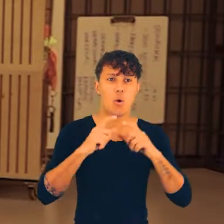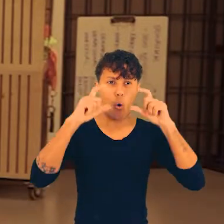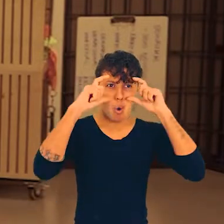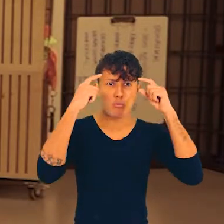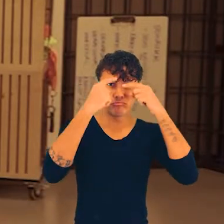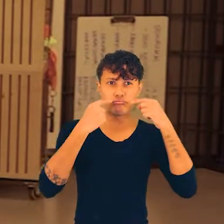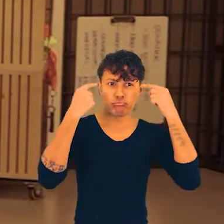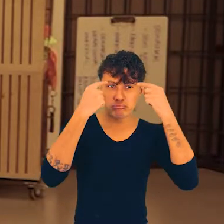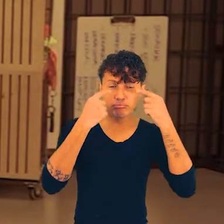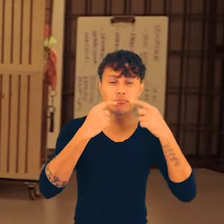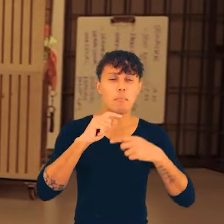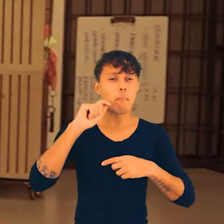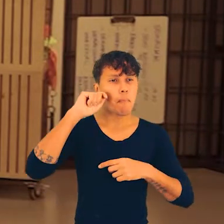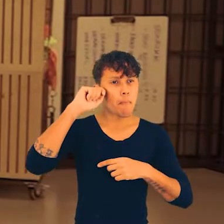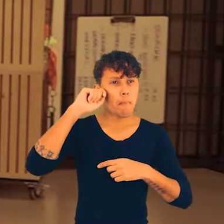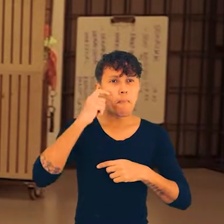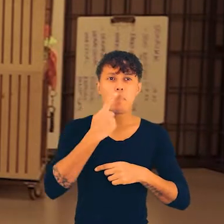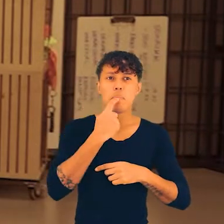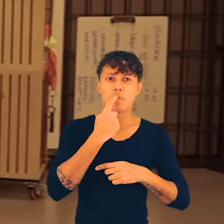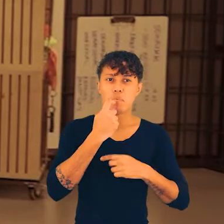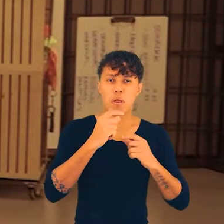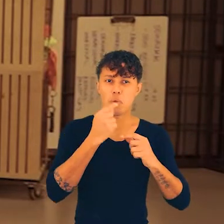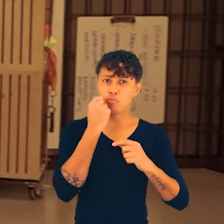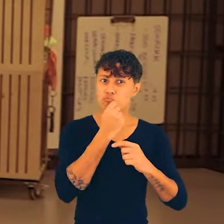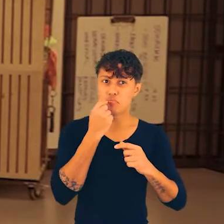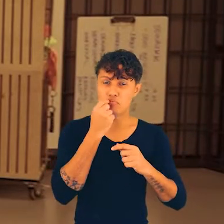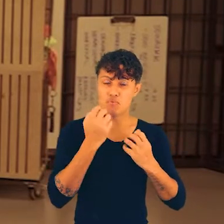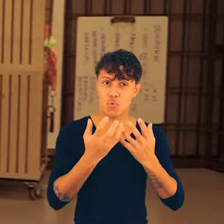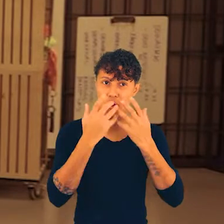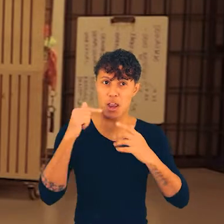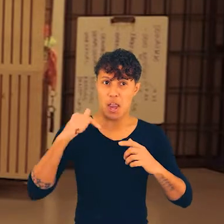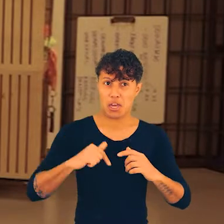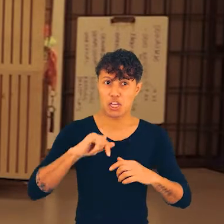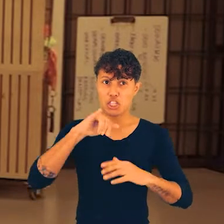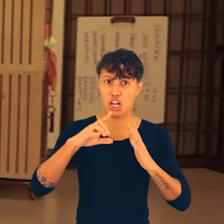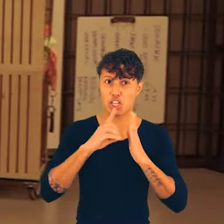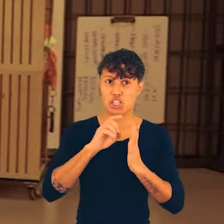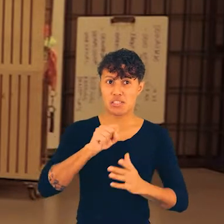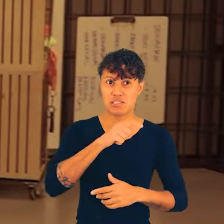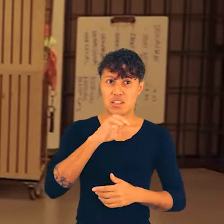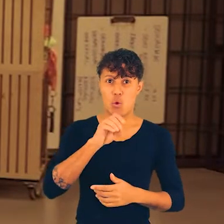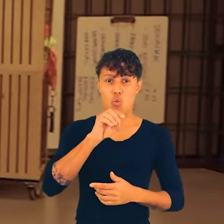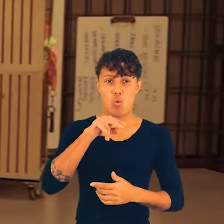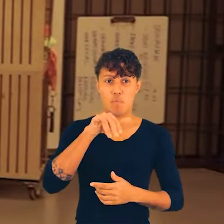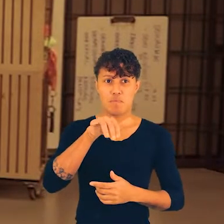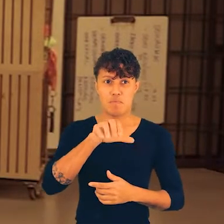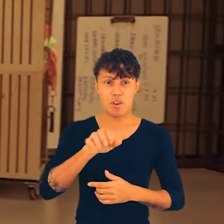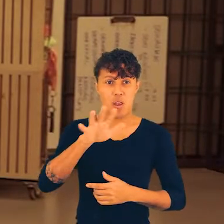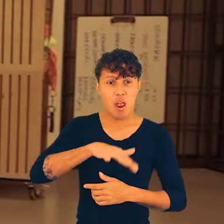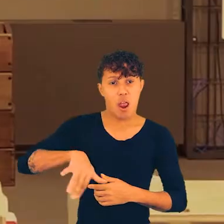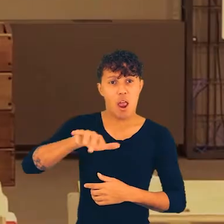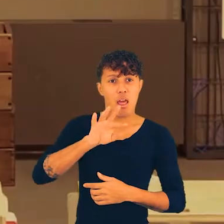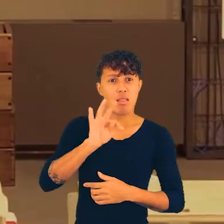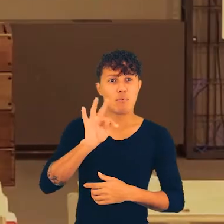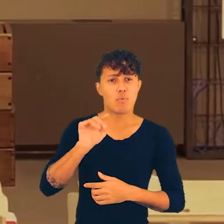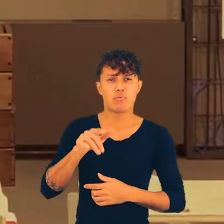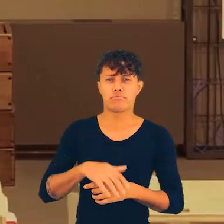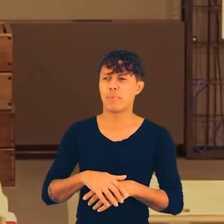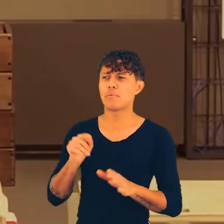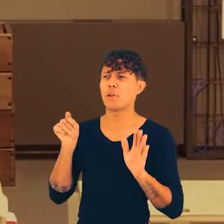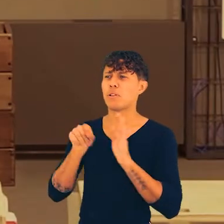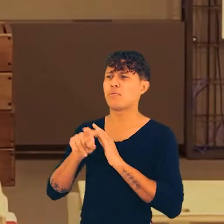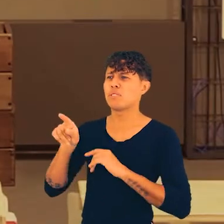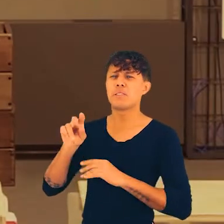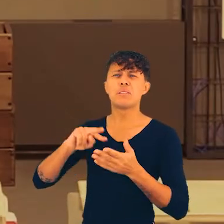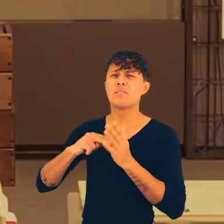batom vermelho. Eu sou nascida e criada no Jardim São Domingos, aqui em Guarulhos, periferia da cidade, aqui na região do Tabuão. Para você,